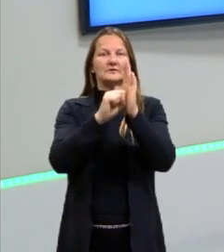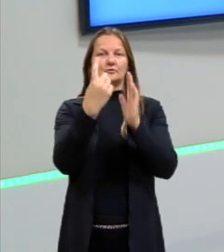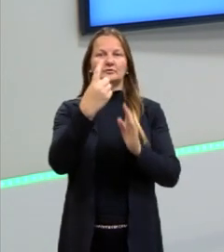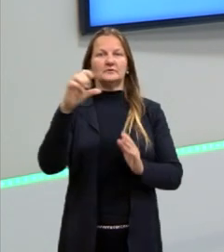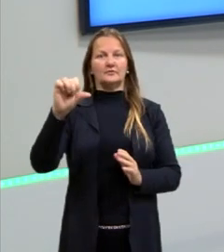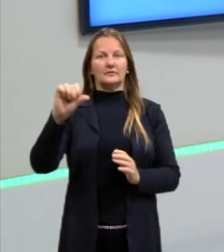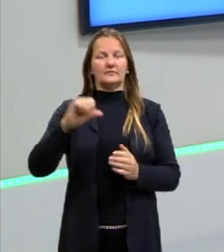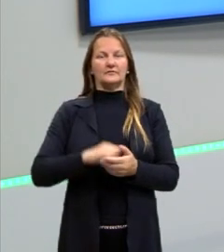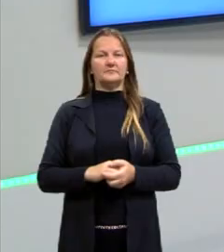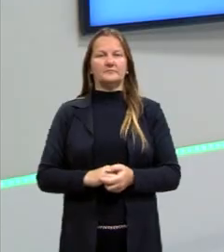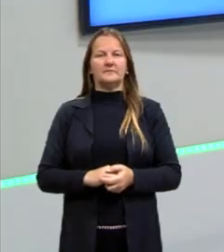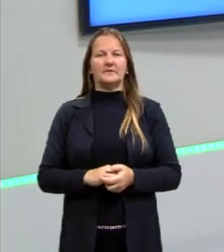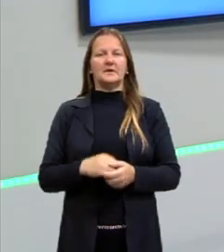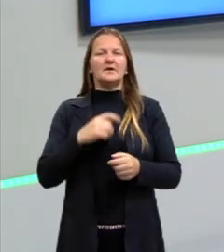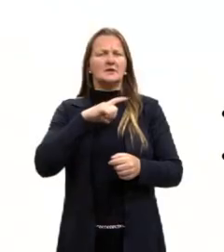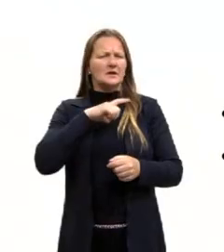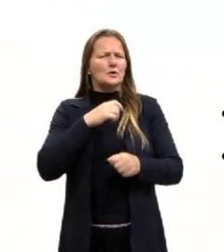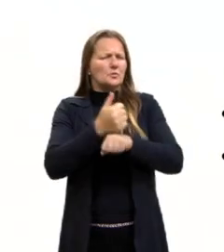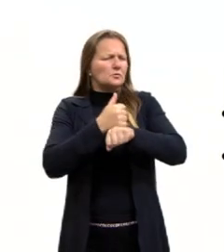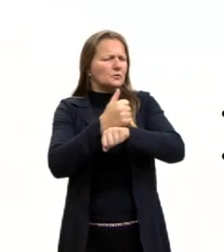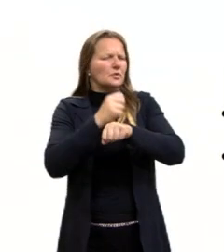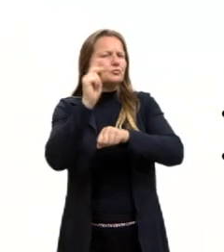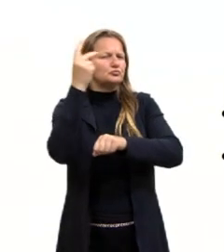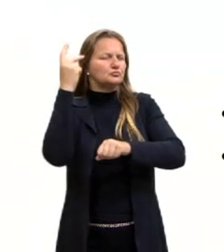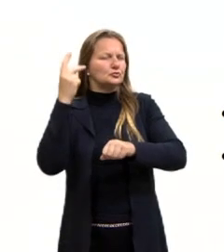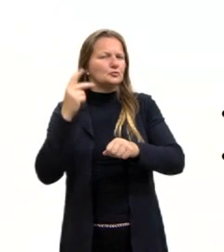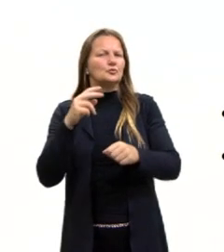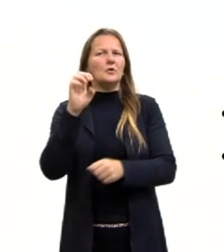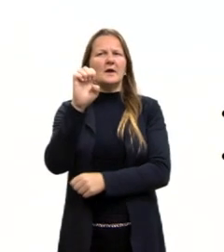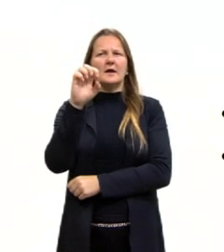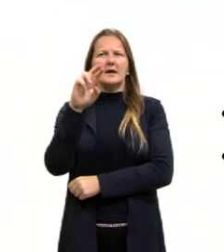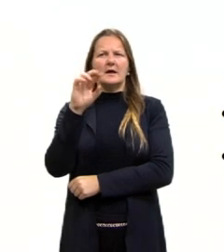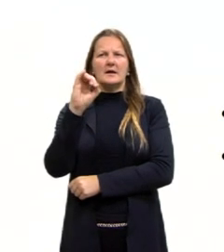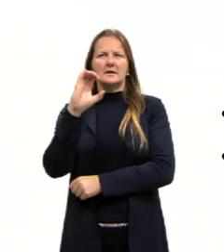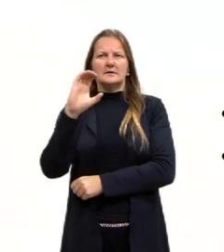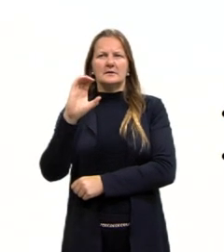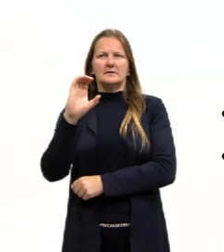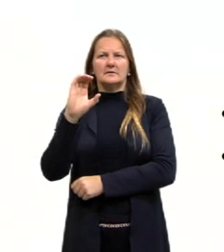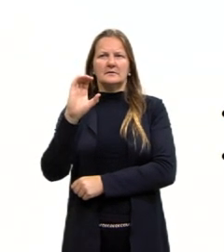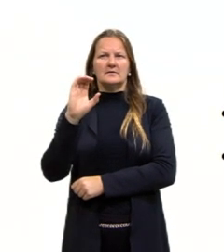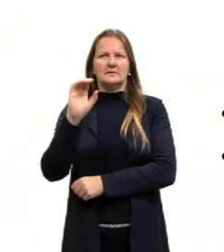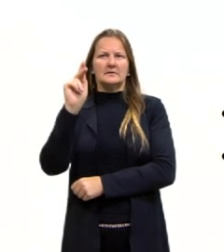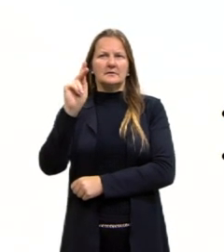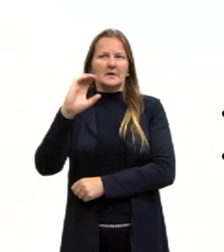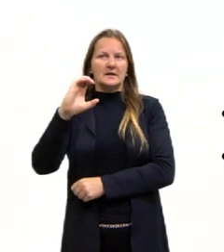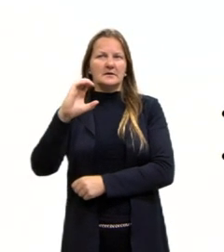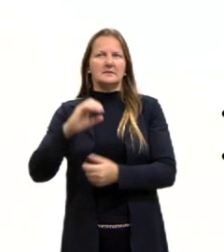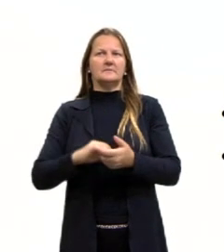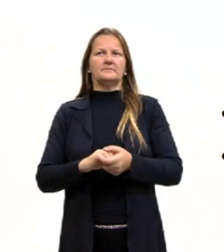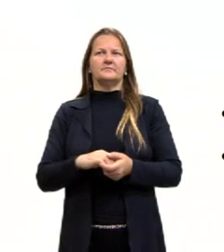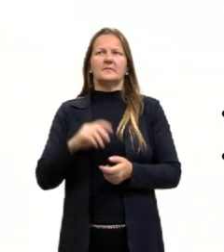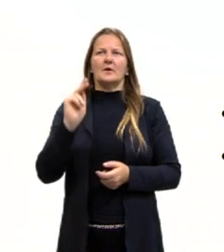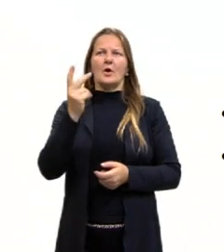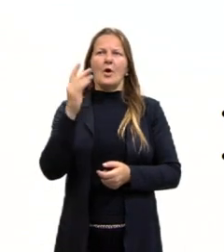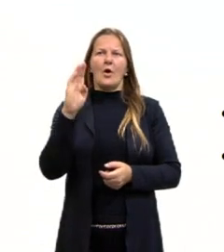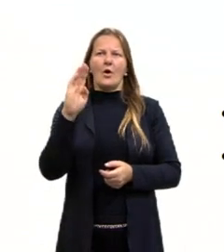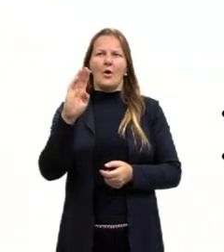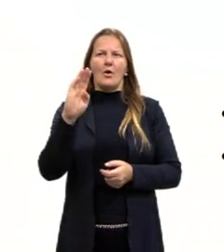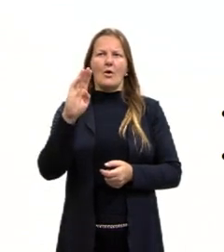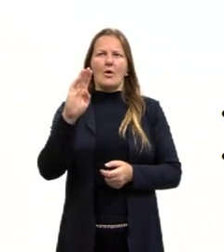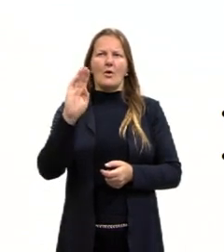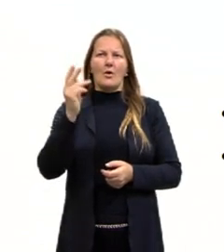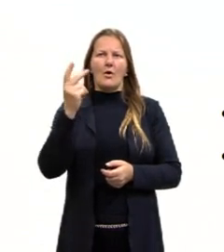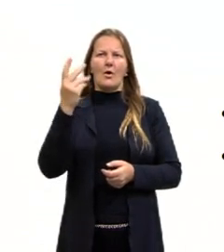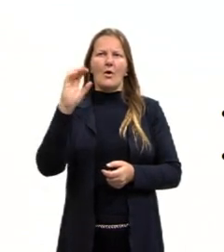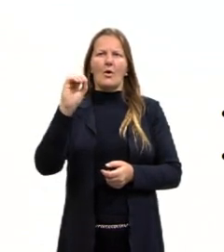historiador Eric Hobsbawm vai dizer que foi um longo século, o longo século XIX. O Hobsbawm vai pensar o século, não